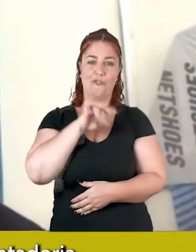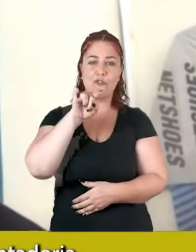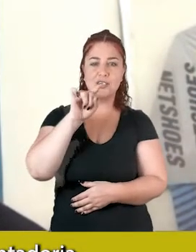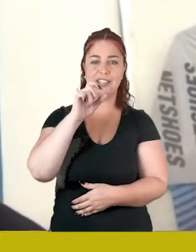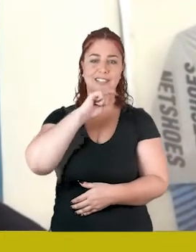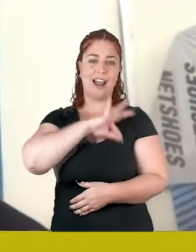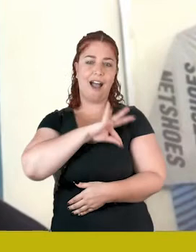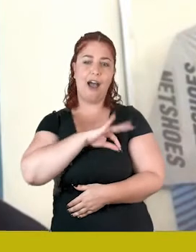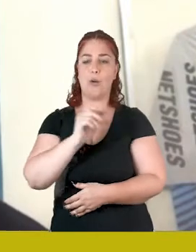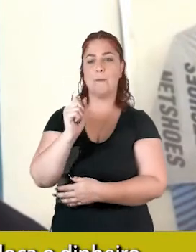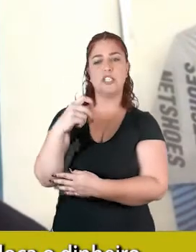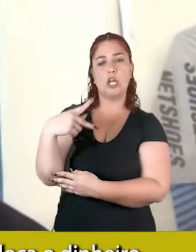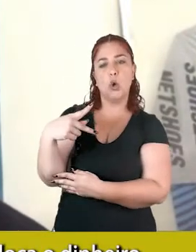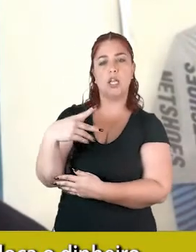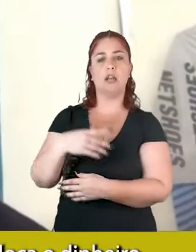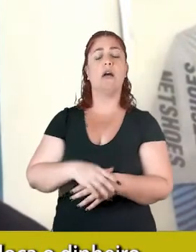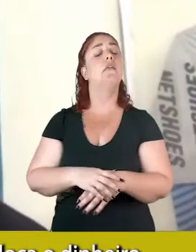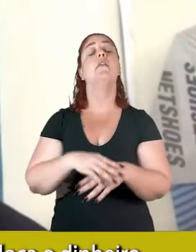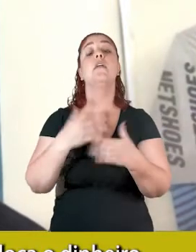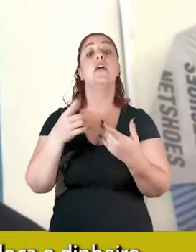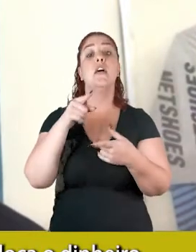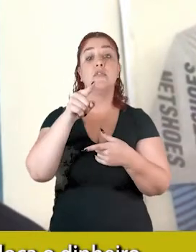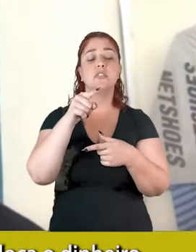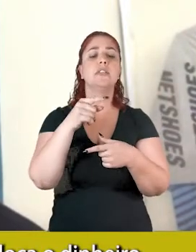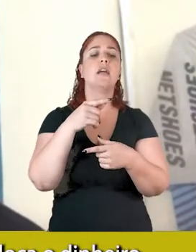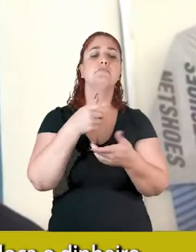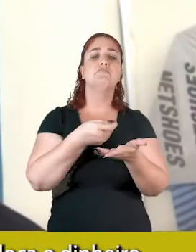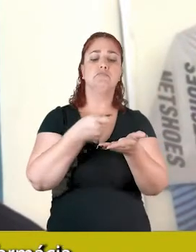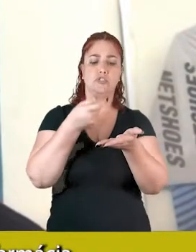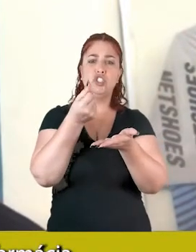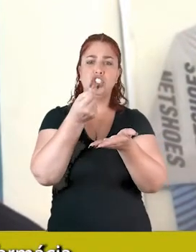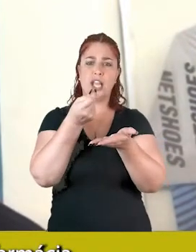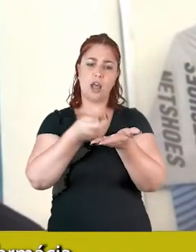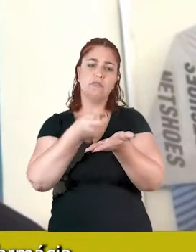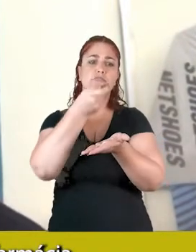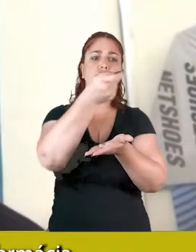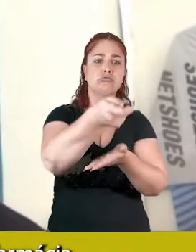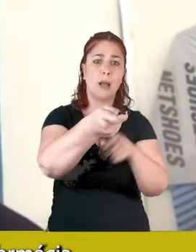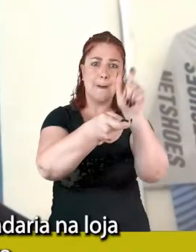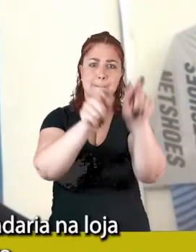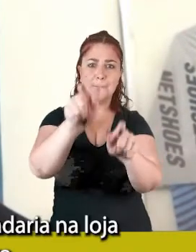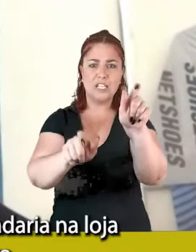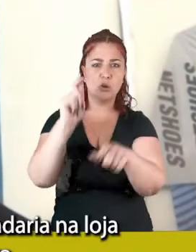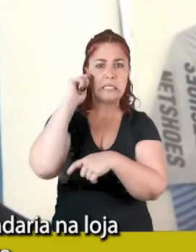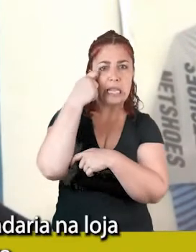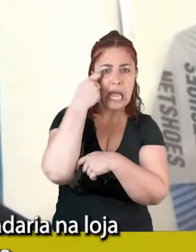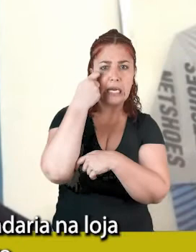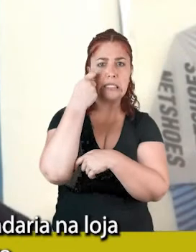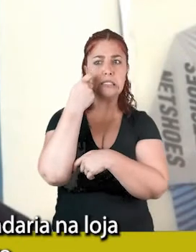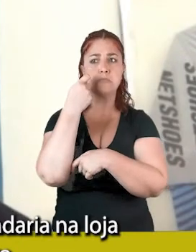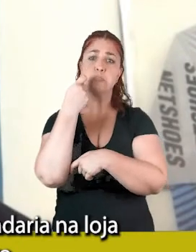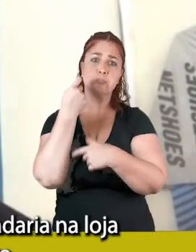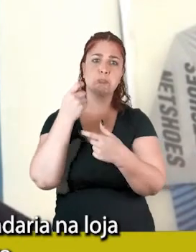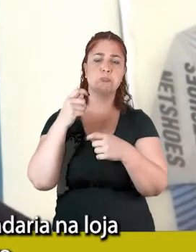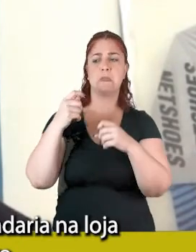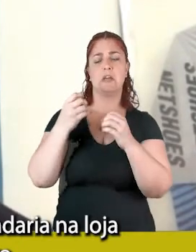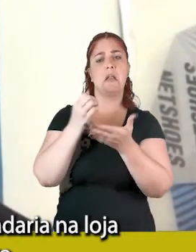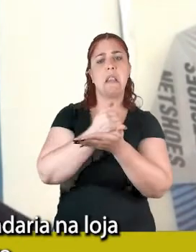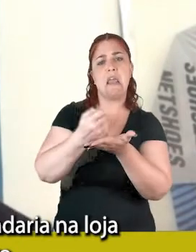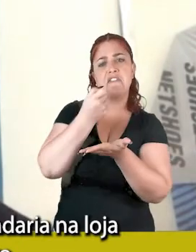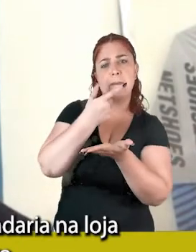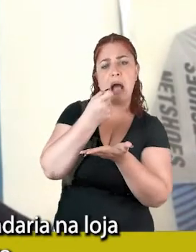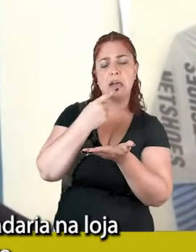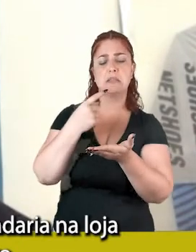aposentadoria, em qual mão negra você coloca o dinheiro? Quando você vai na farmácia, o dono da farmácia, na padaria,